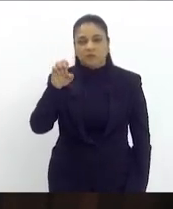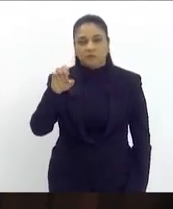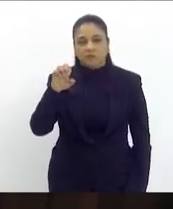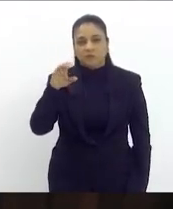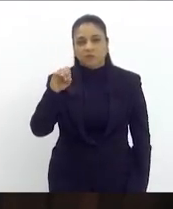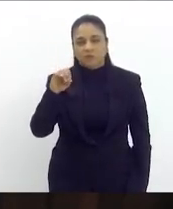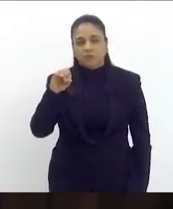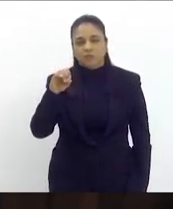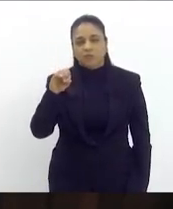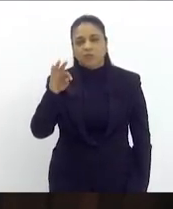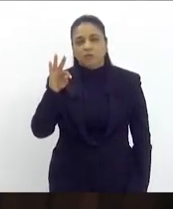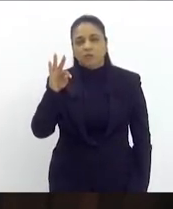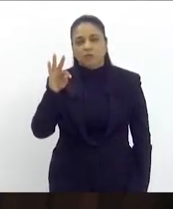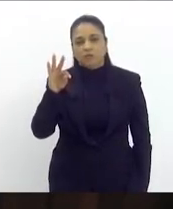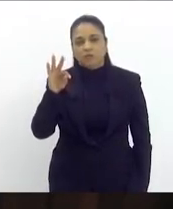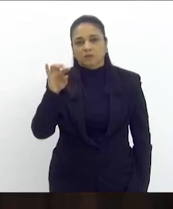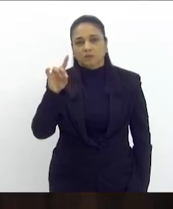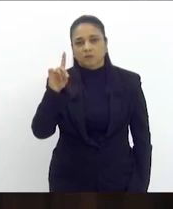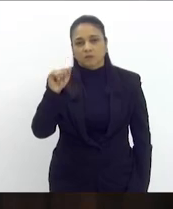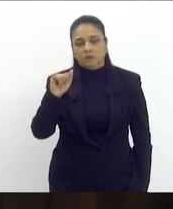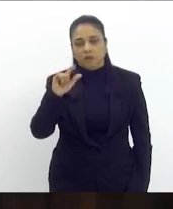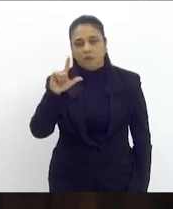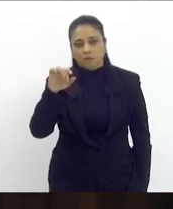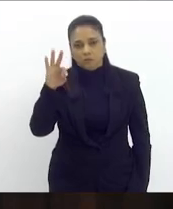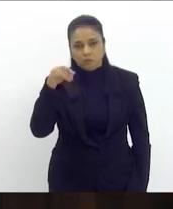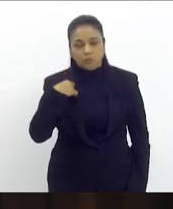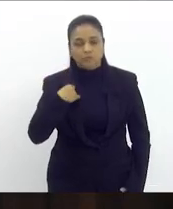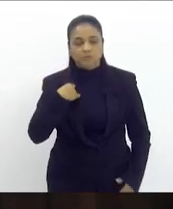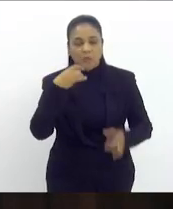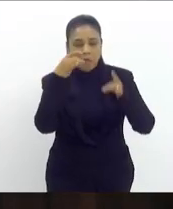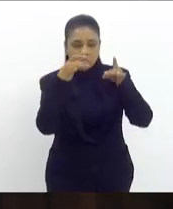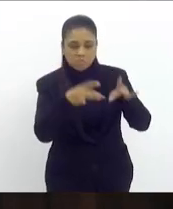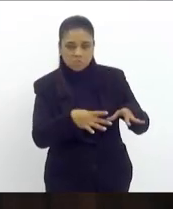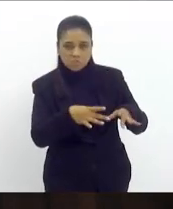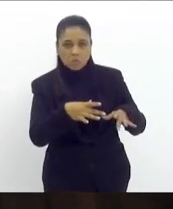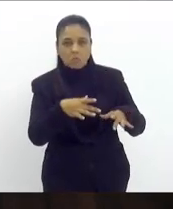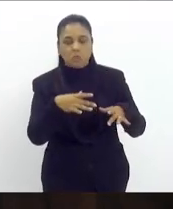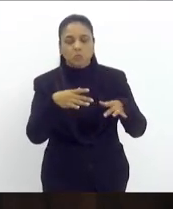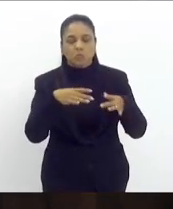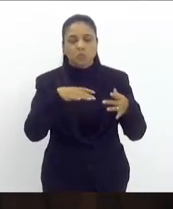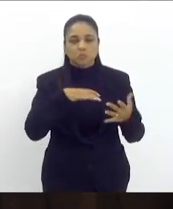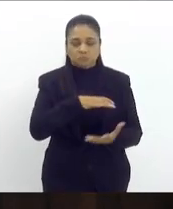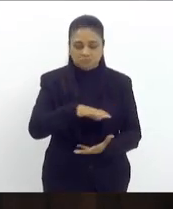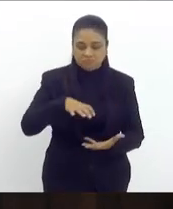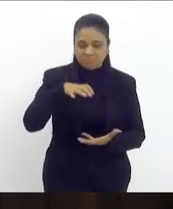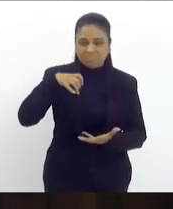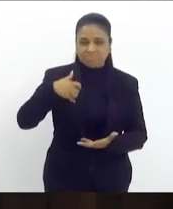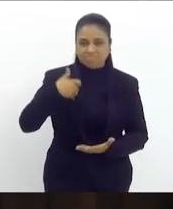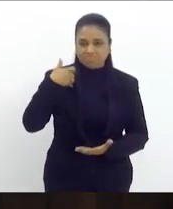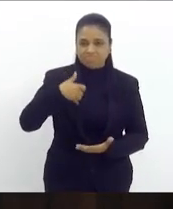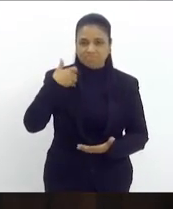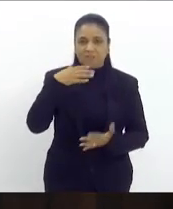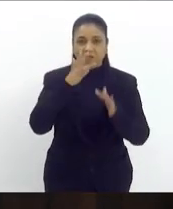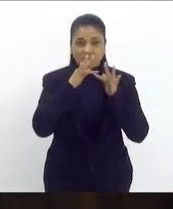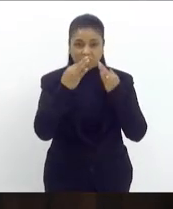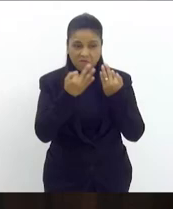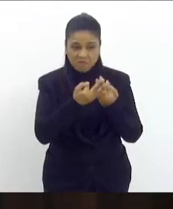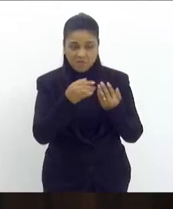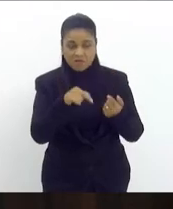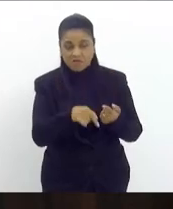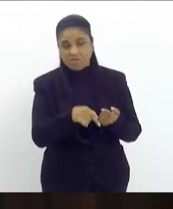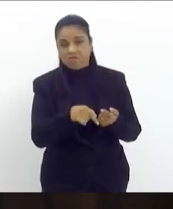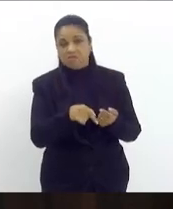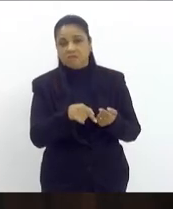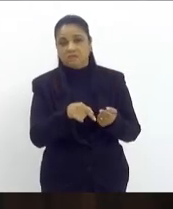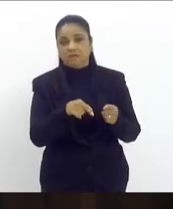dispõe sobre o abandono afetivo de idosos por seus familiares no estado do Rio de Janeiro e da